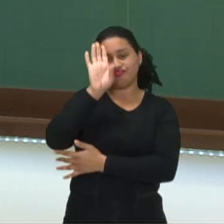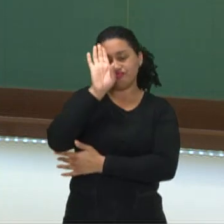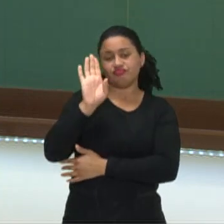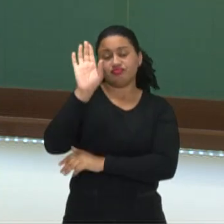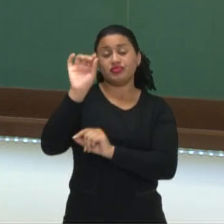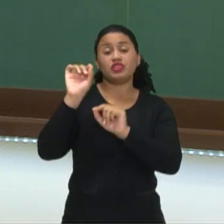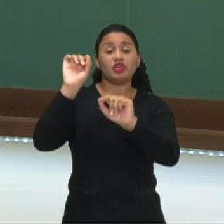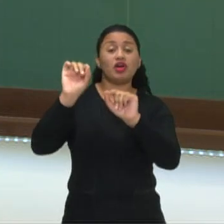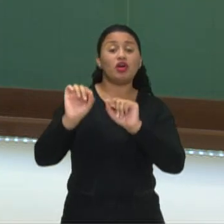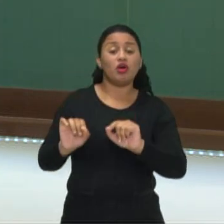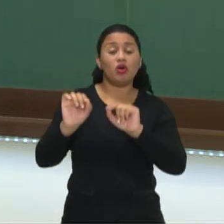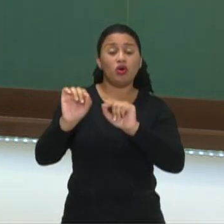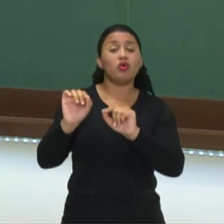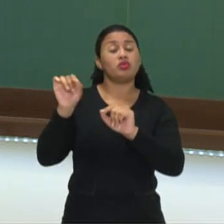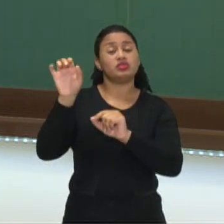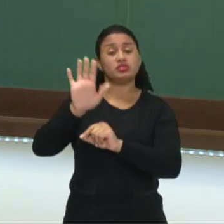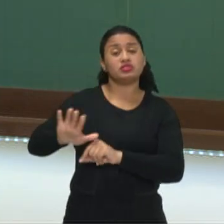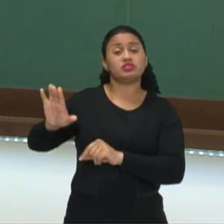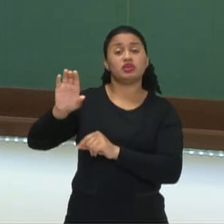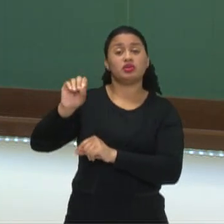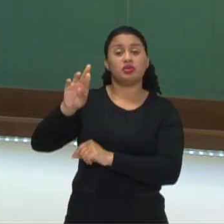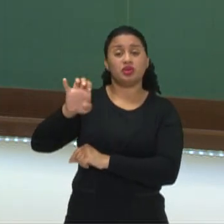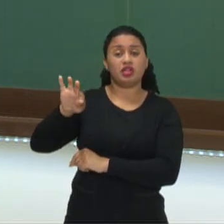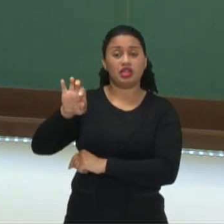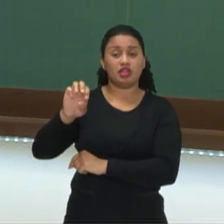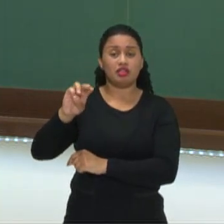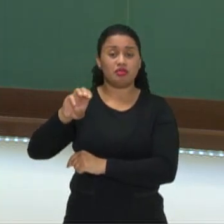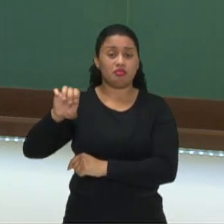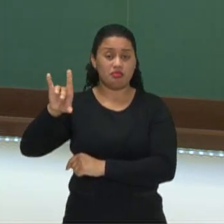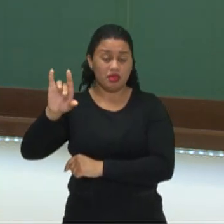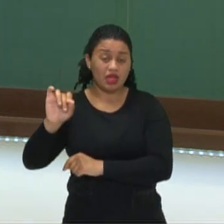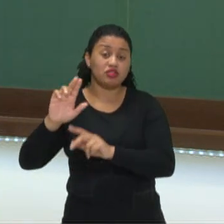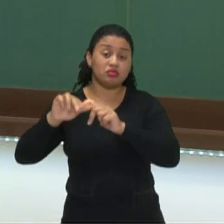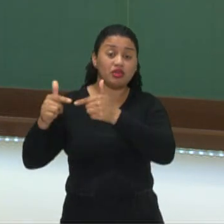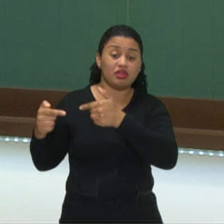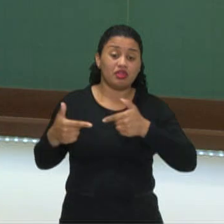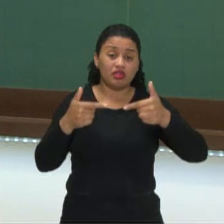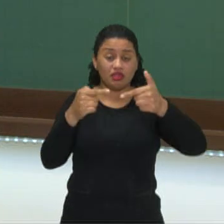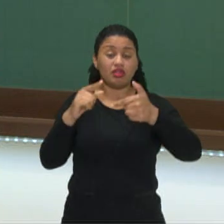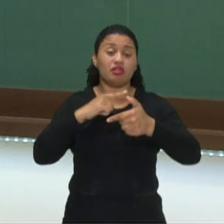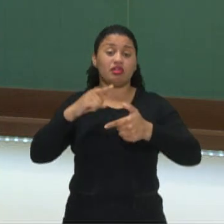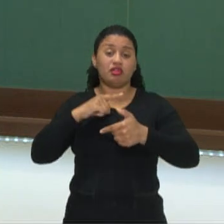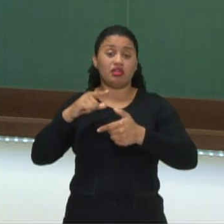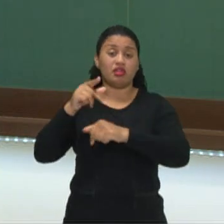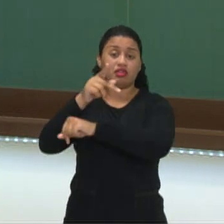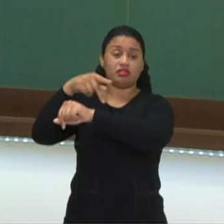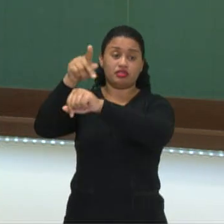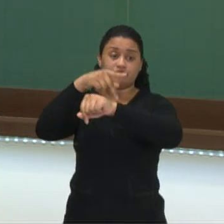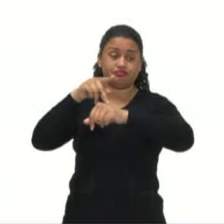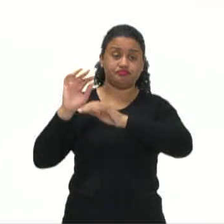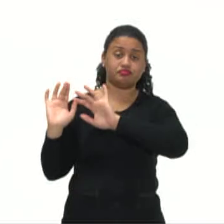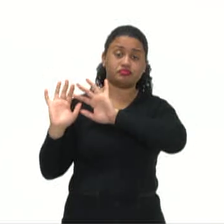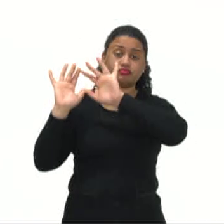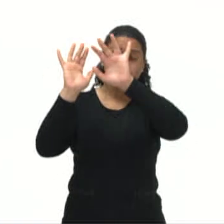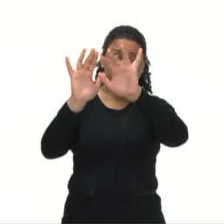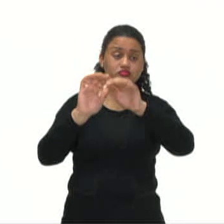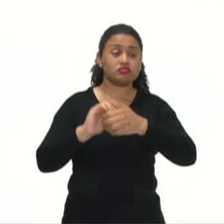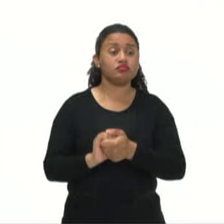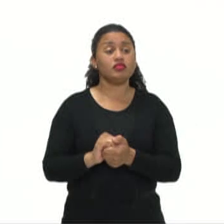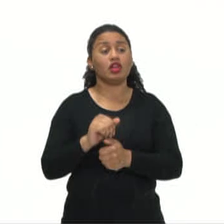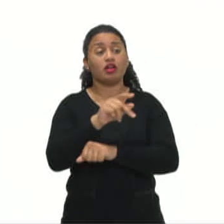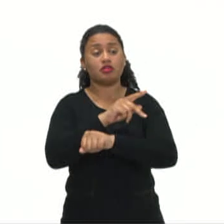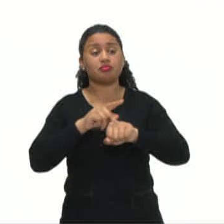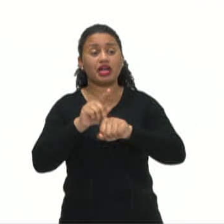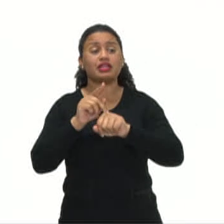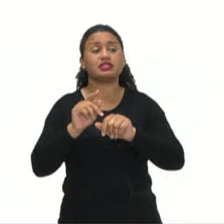vindos do Oriente Médio, por conta das guerras civis que vêm assolando vários países. Um dos países que é